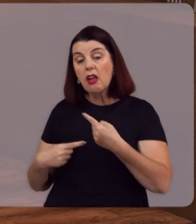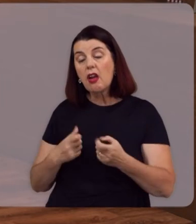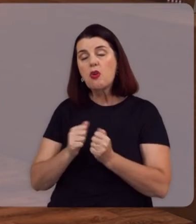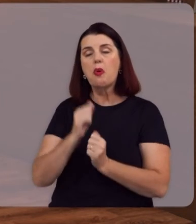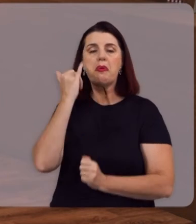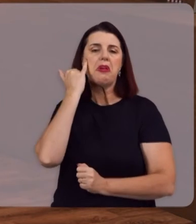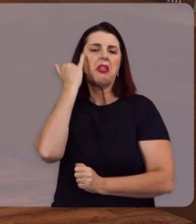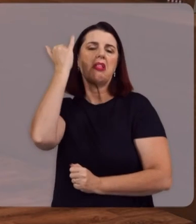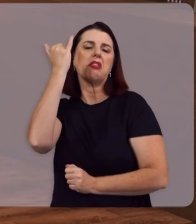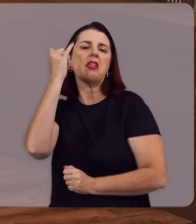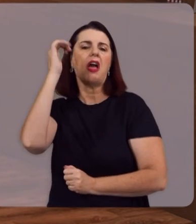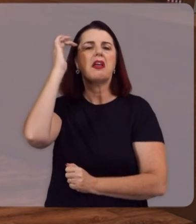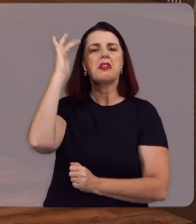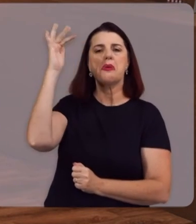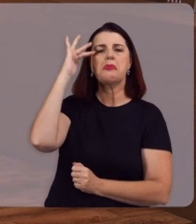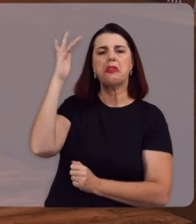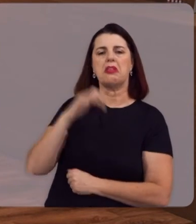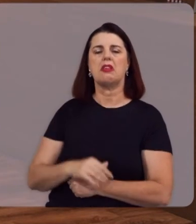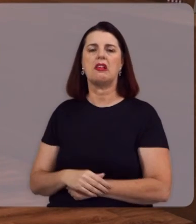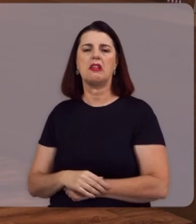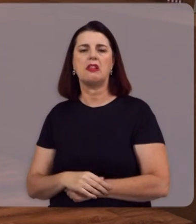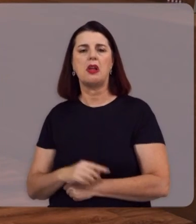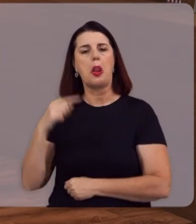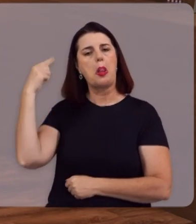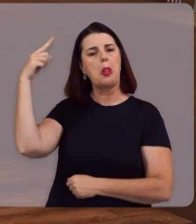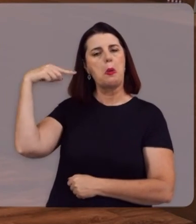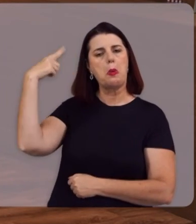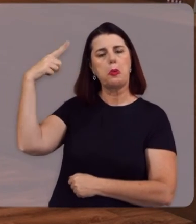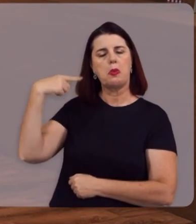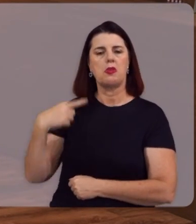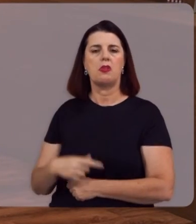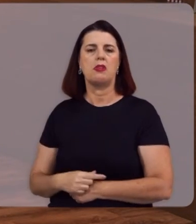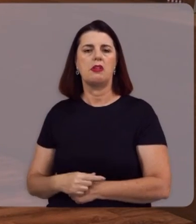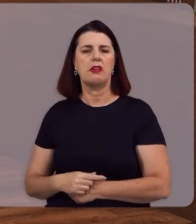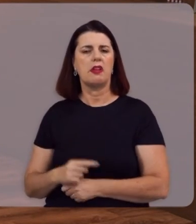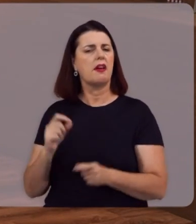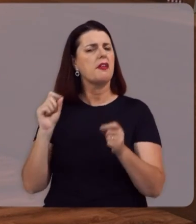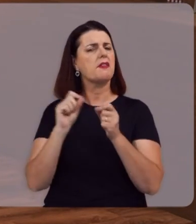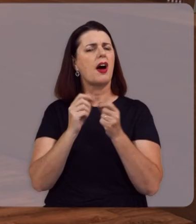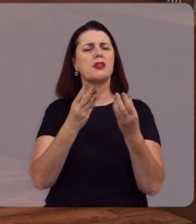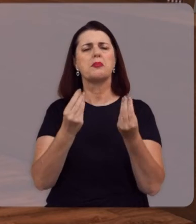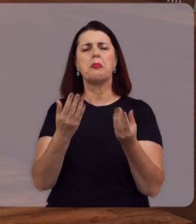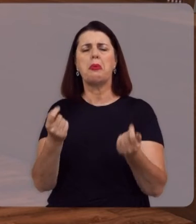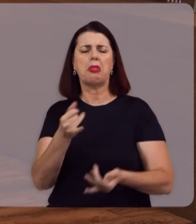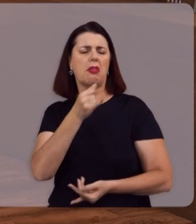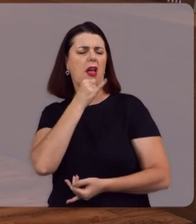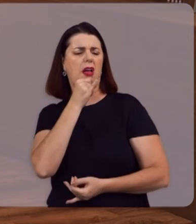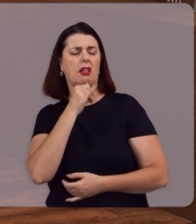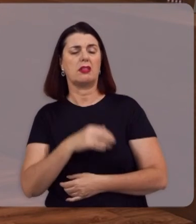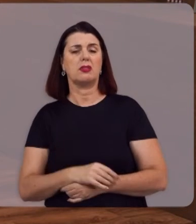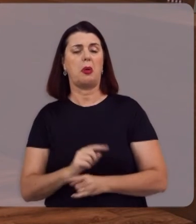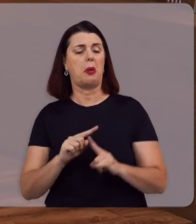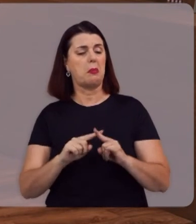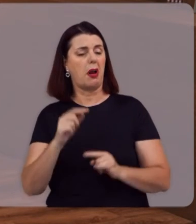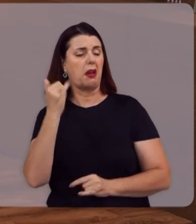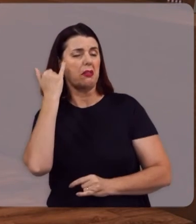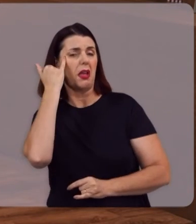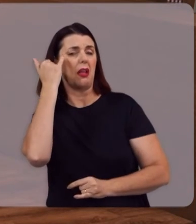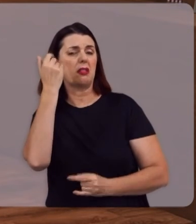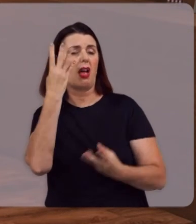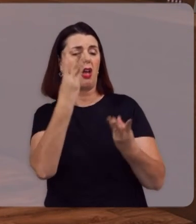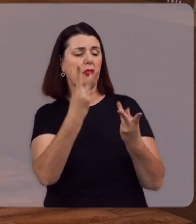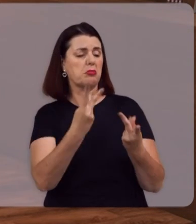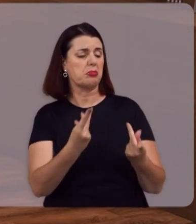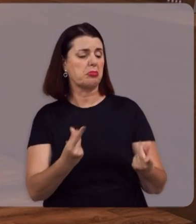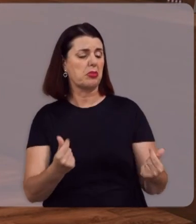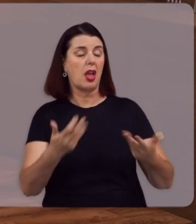suas ideias Teorias E loucuras Fazem muito barulho Mas suas ideias